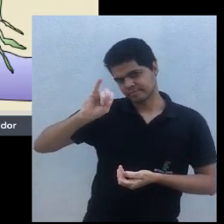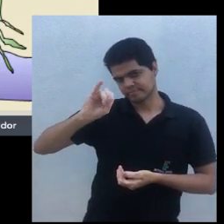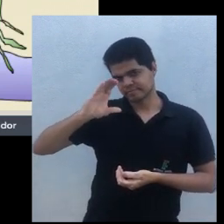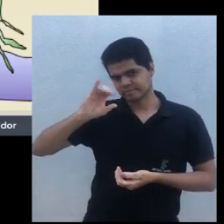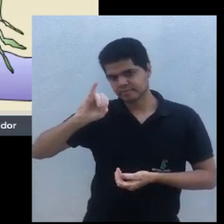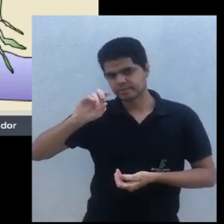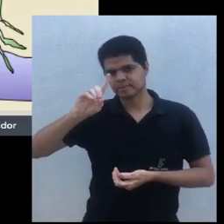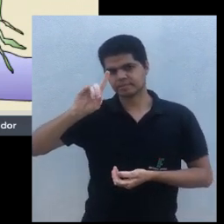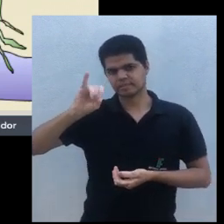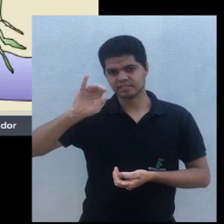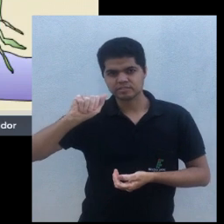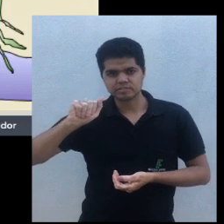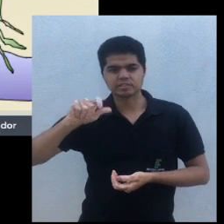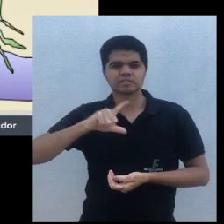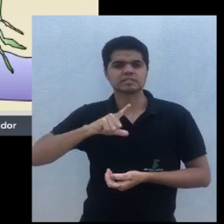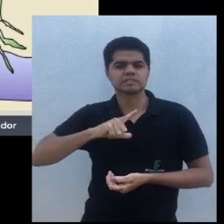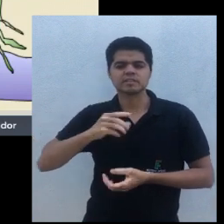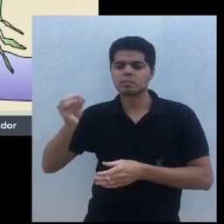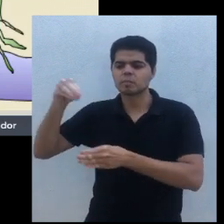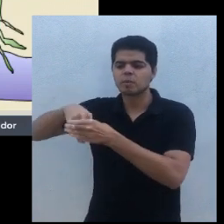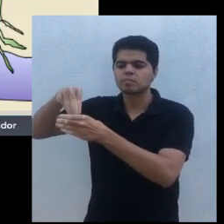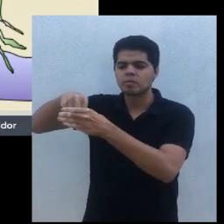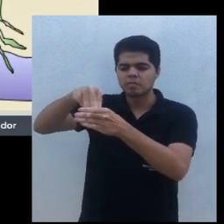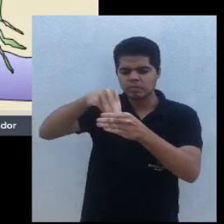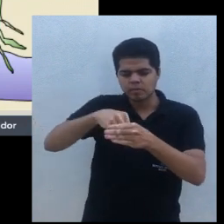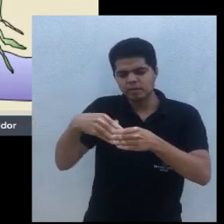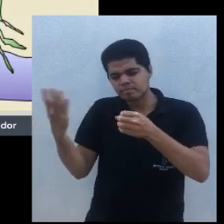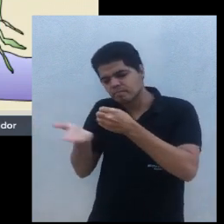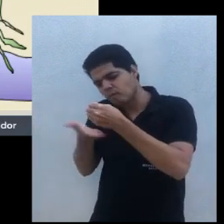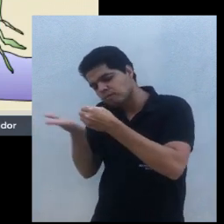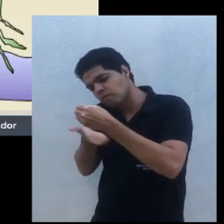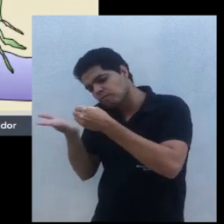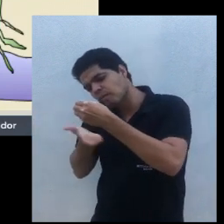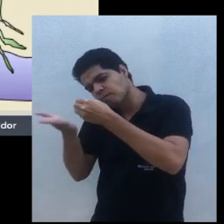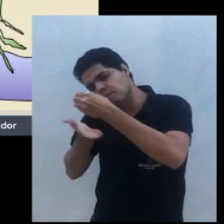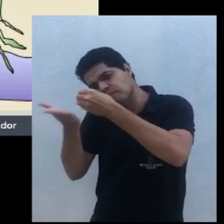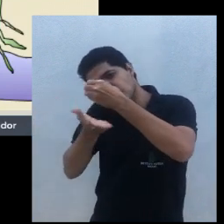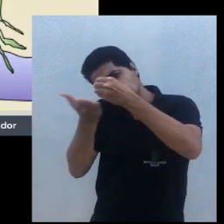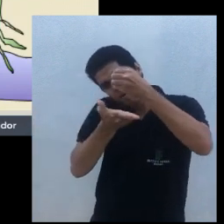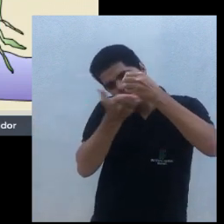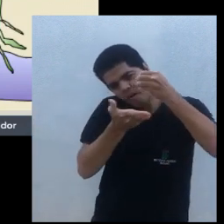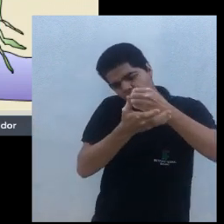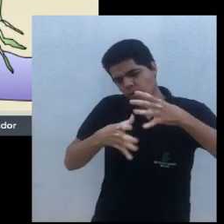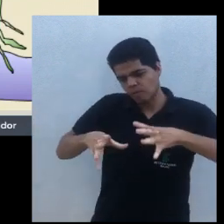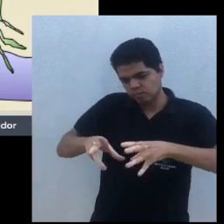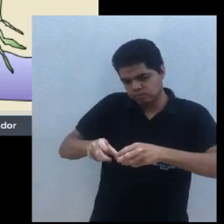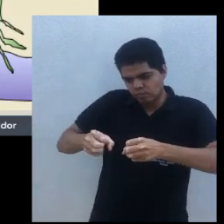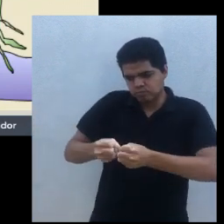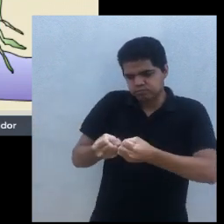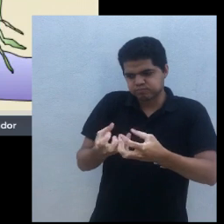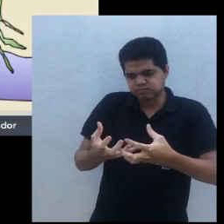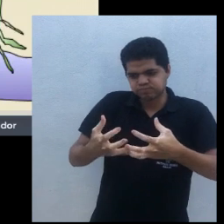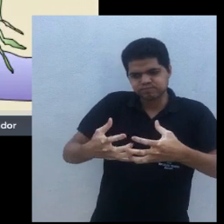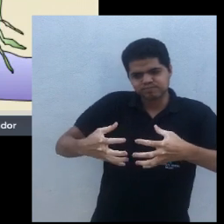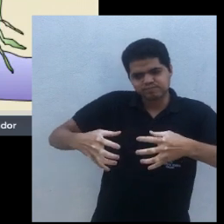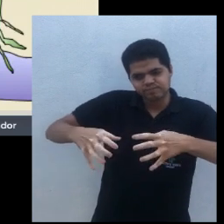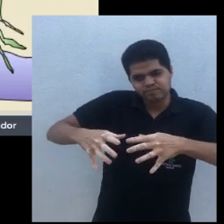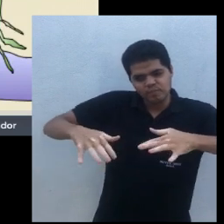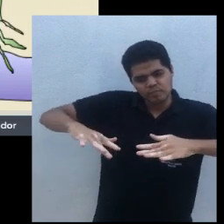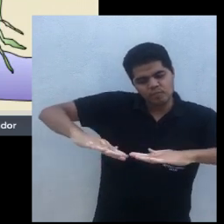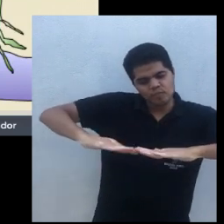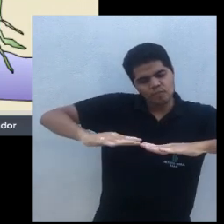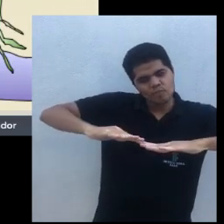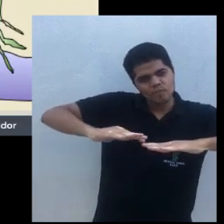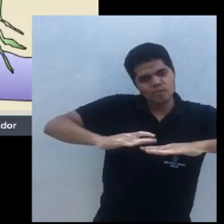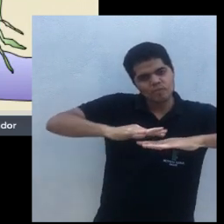nosso? Porque eu vou começar a podar aquela glicídia, ela vai formar biomassa, e ela também é